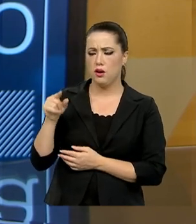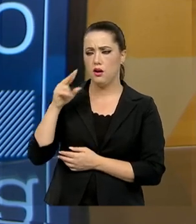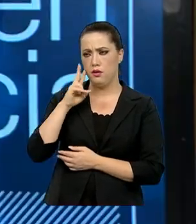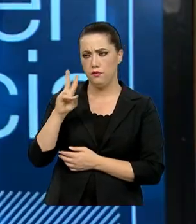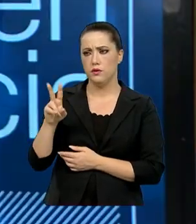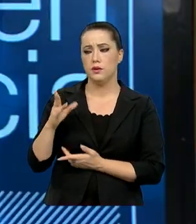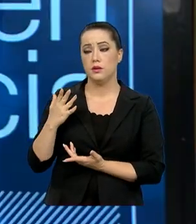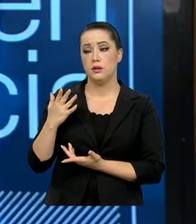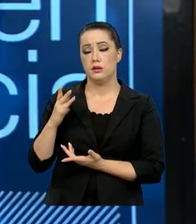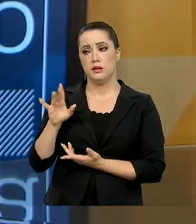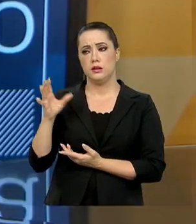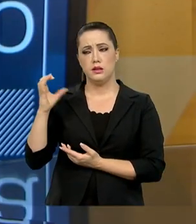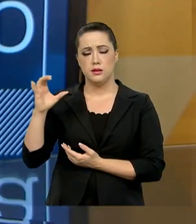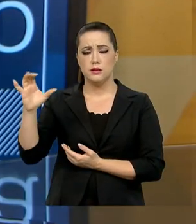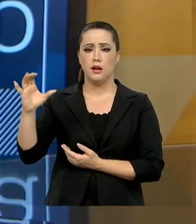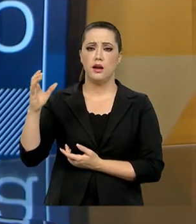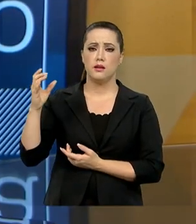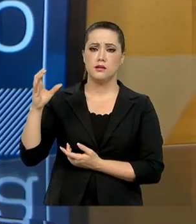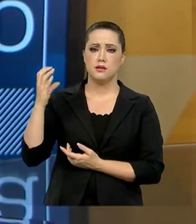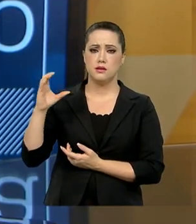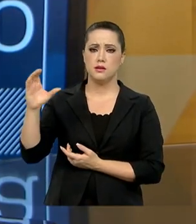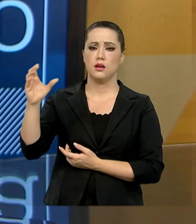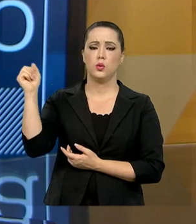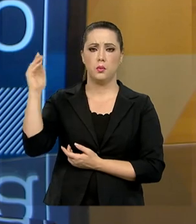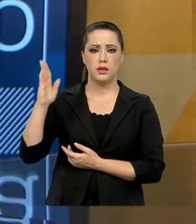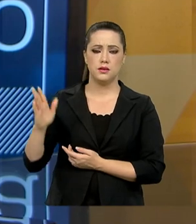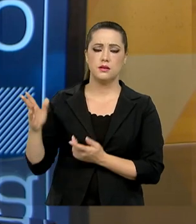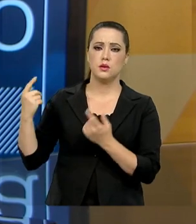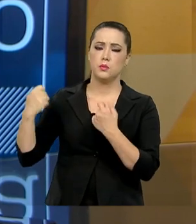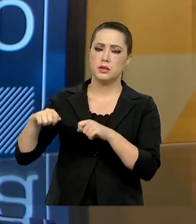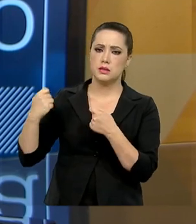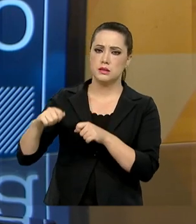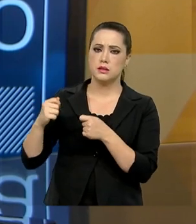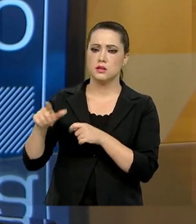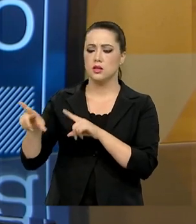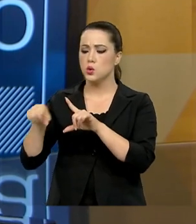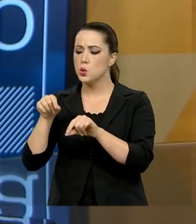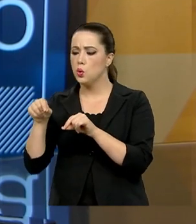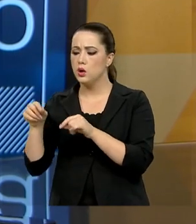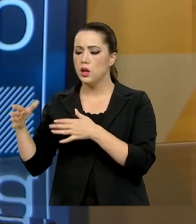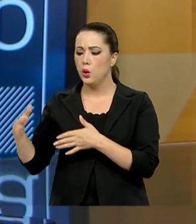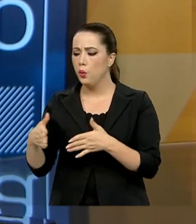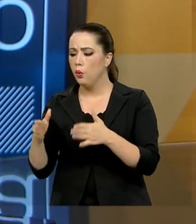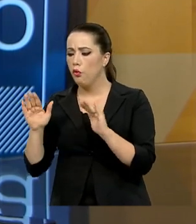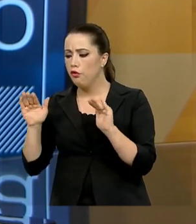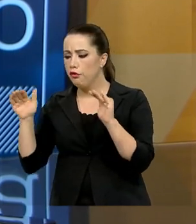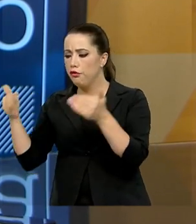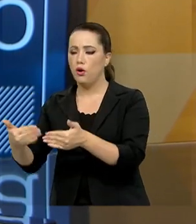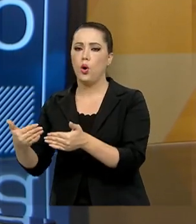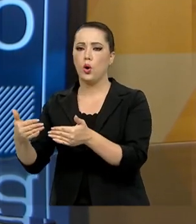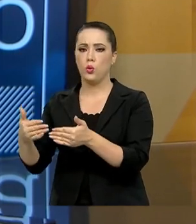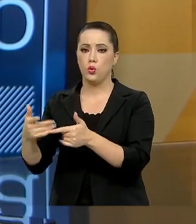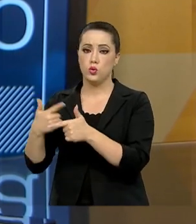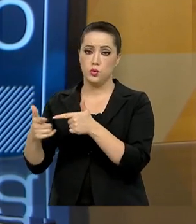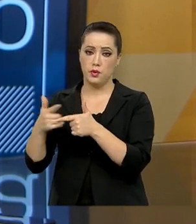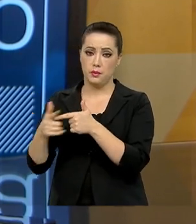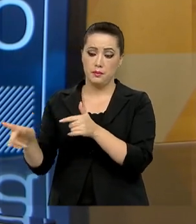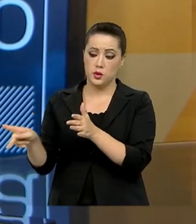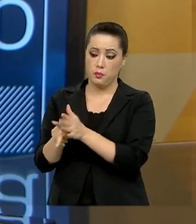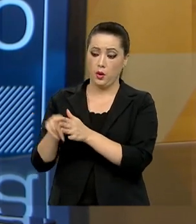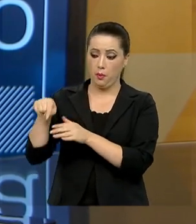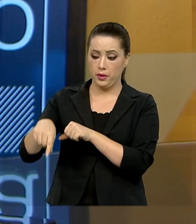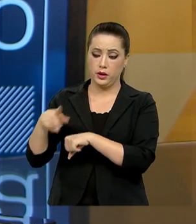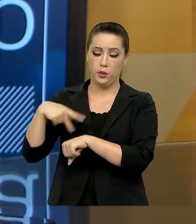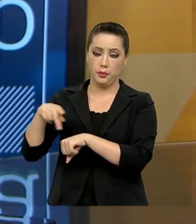né? Exato. Que a ciência brasileira, ela tinha que direcionar, focar os problemas nacionais. Acho que foi mais ou menos